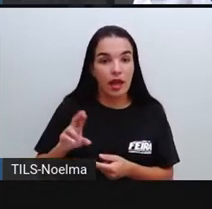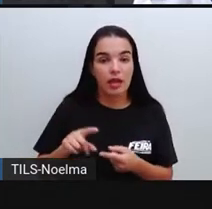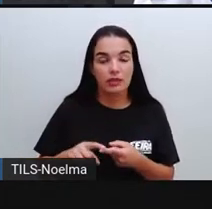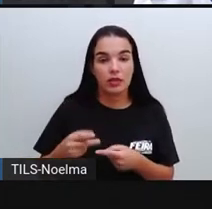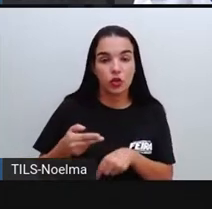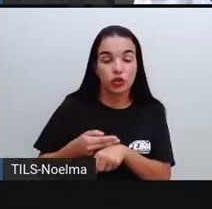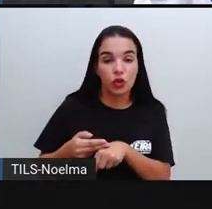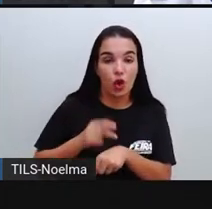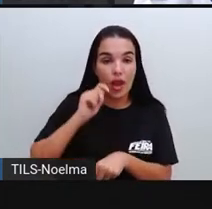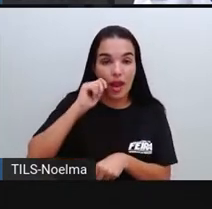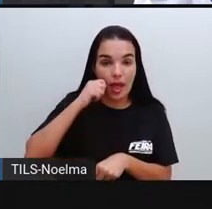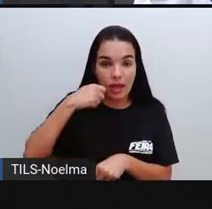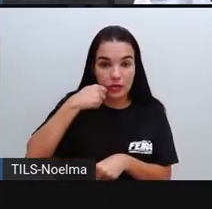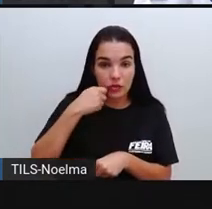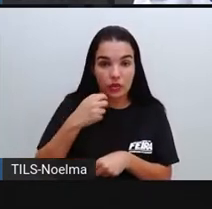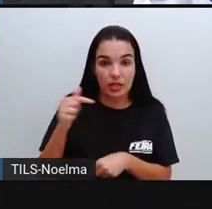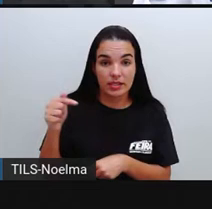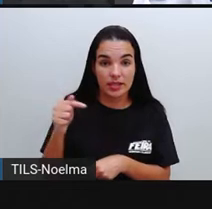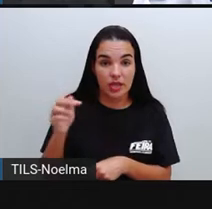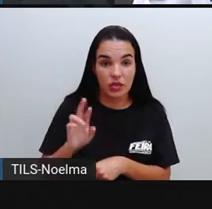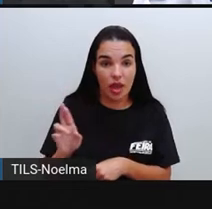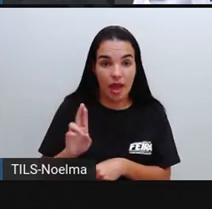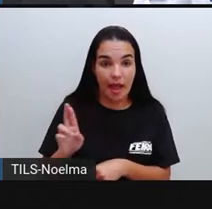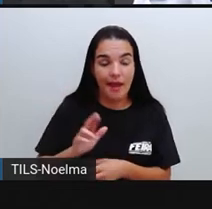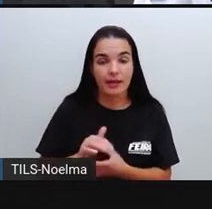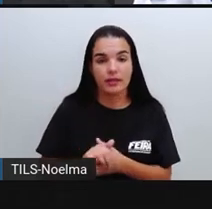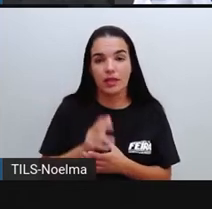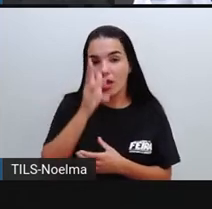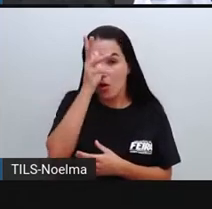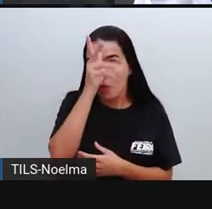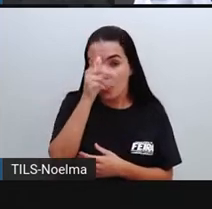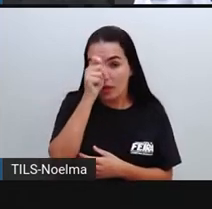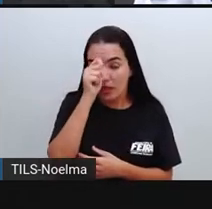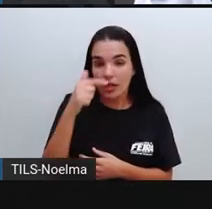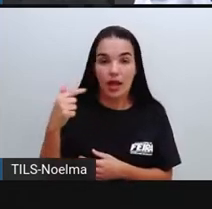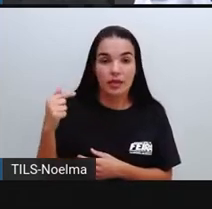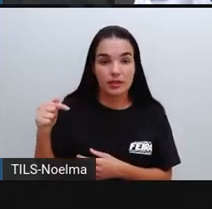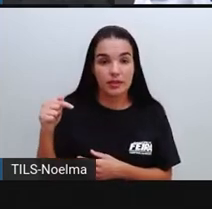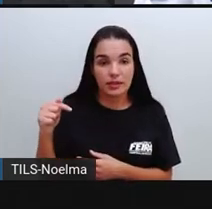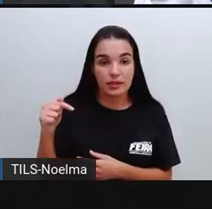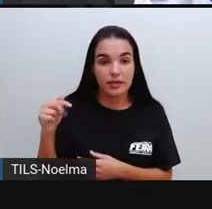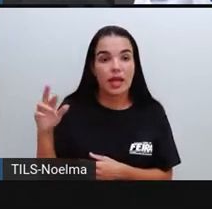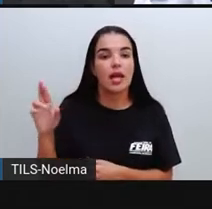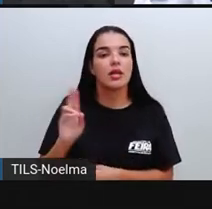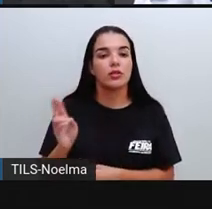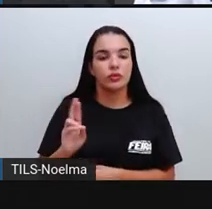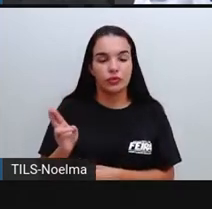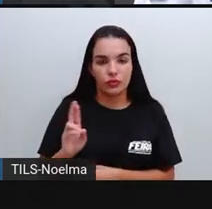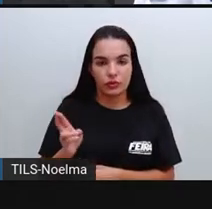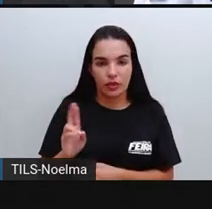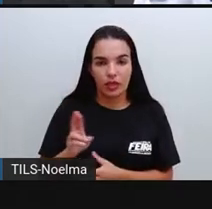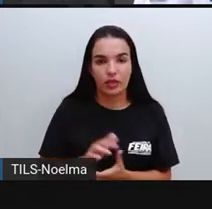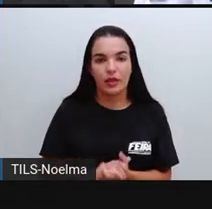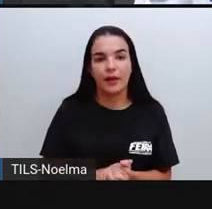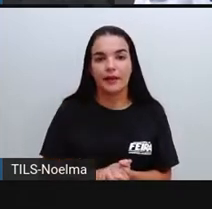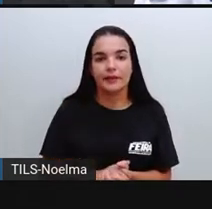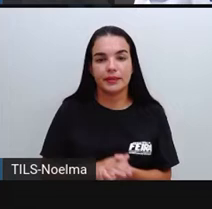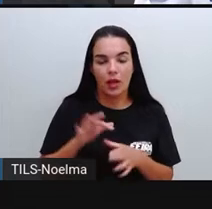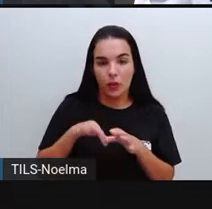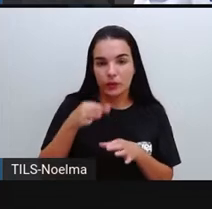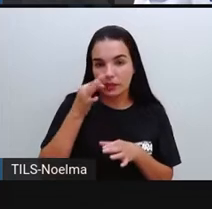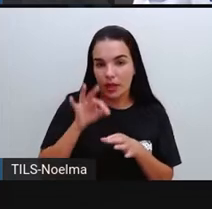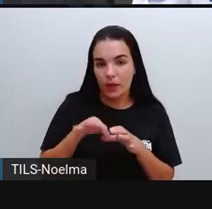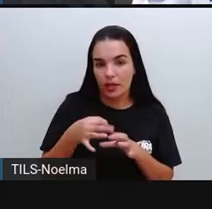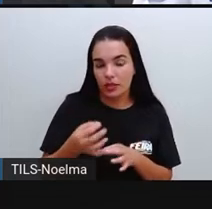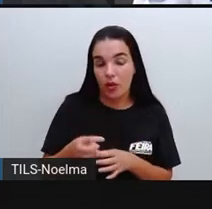o chocolate ela comprou por 7, o refrigerante também, ó, ela comprou por 7, o